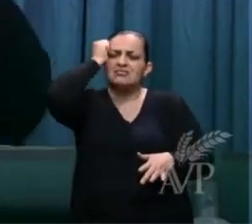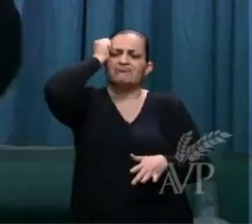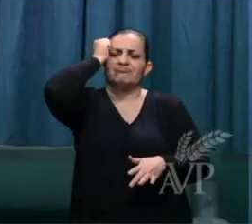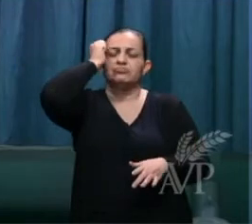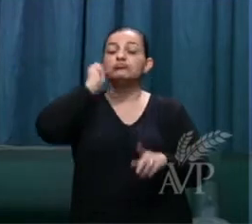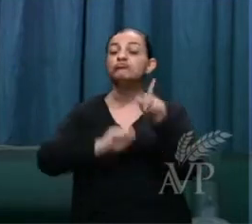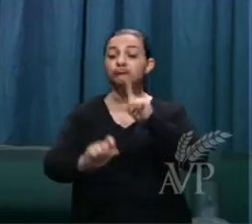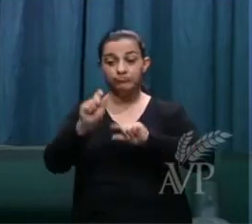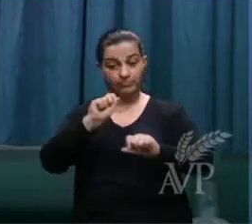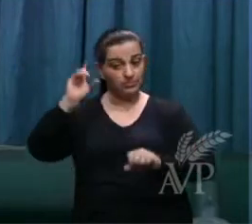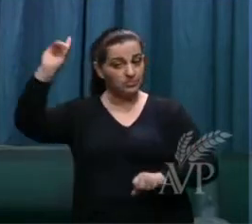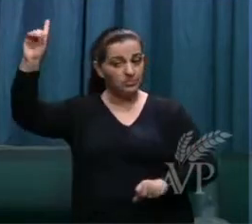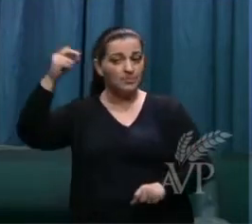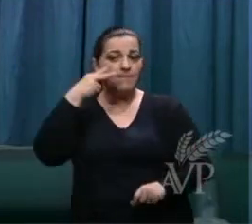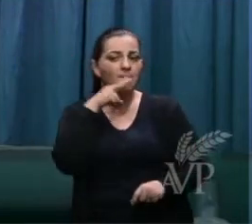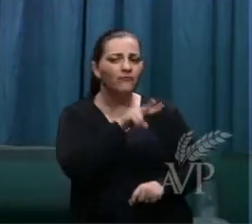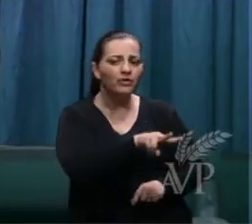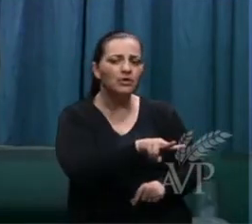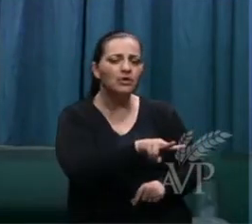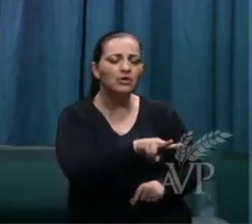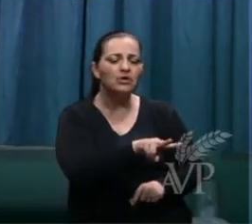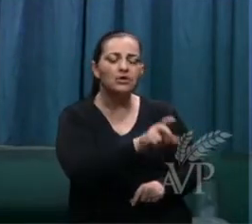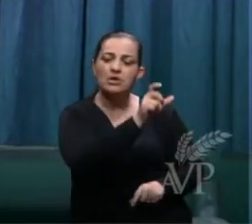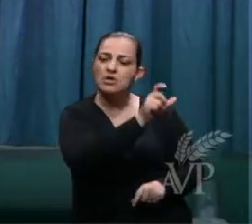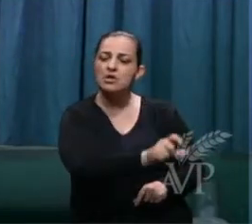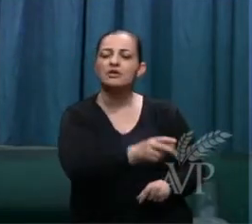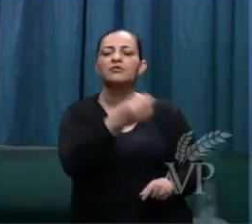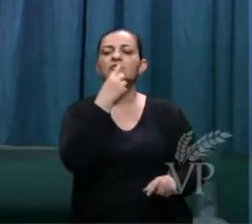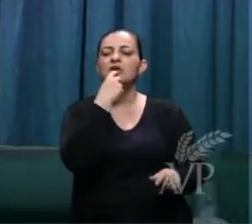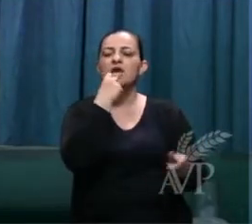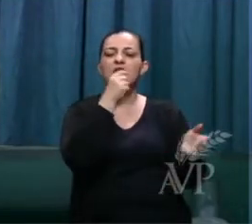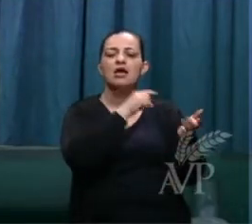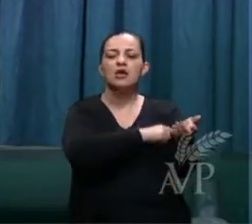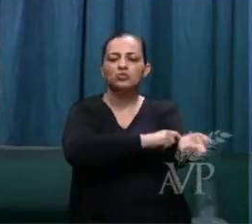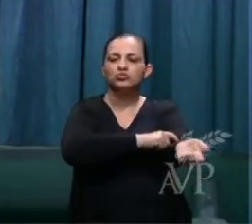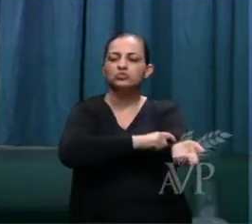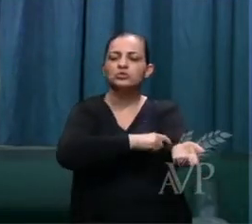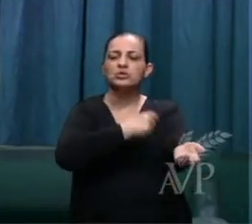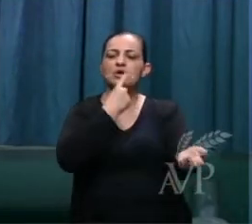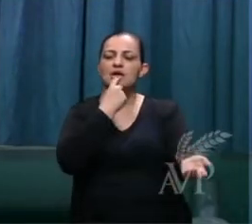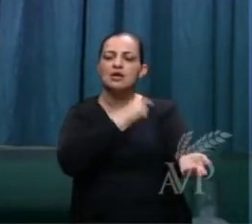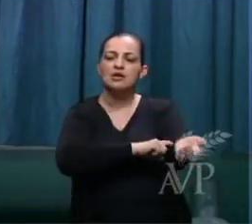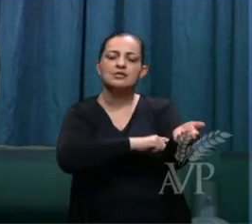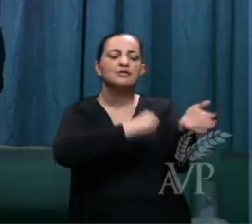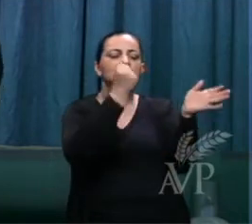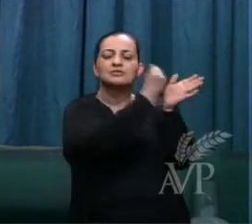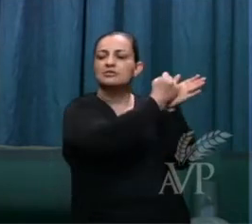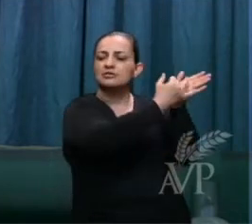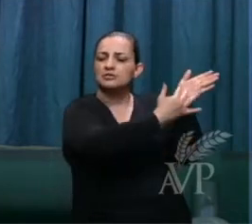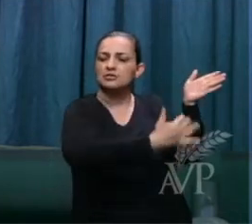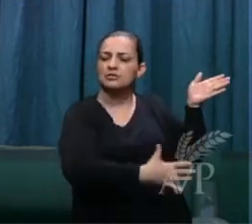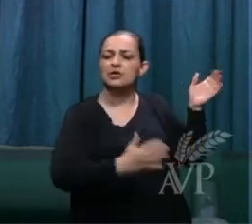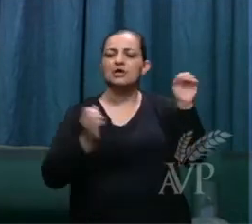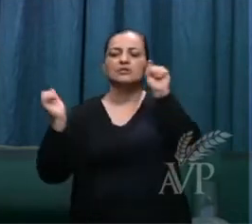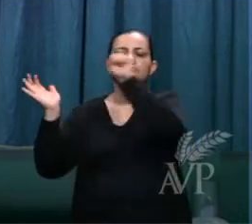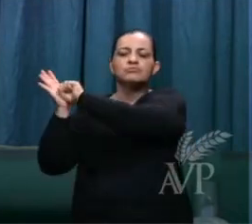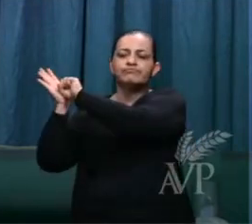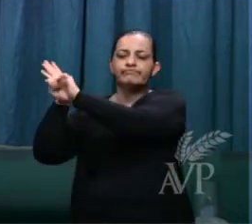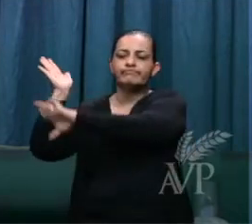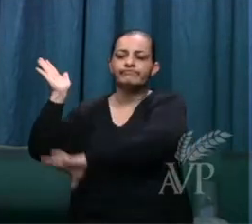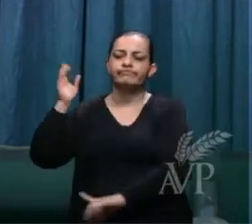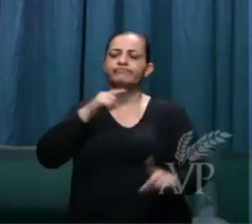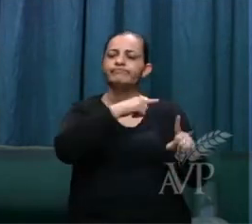que é que ele vê ele vê o sangue de Cristo a morte o calvário